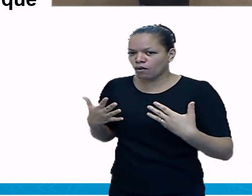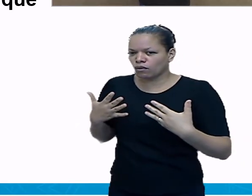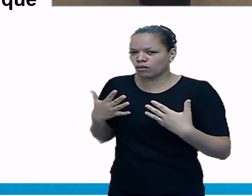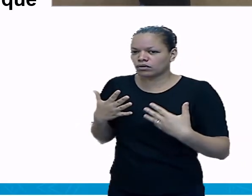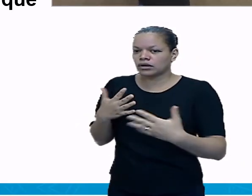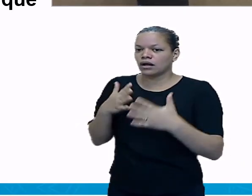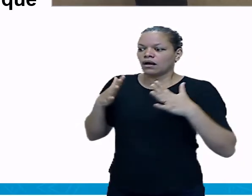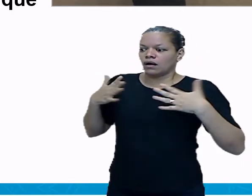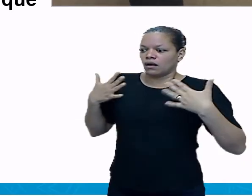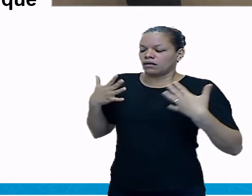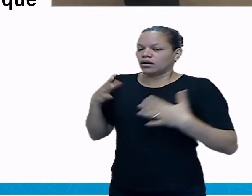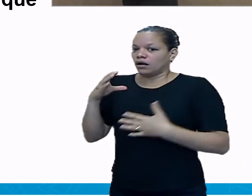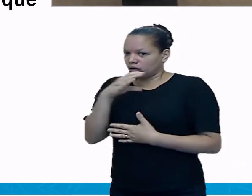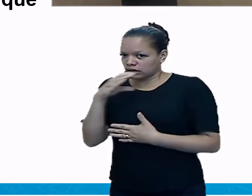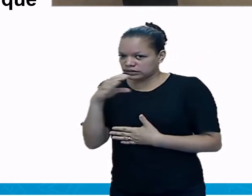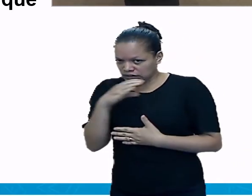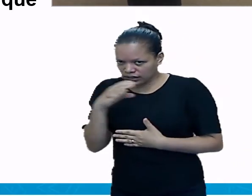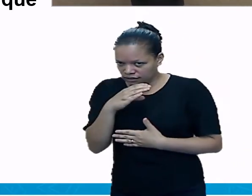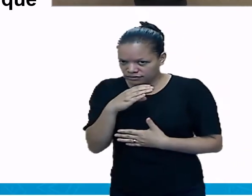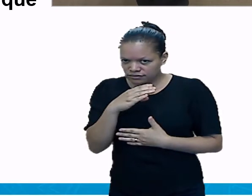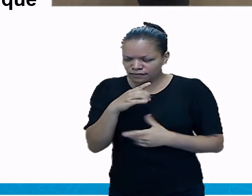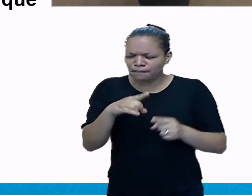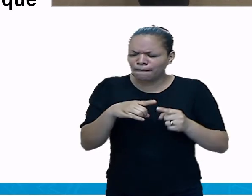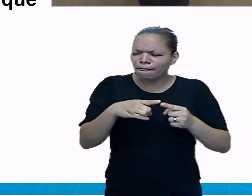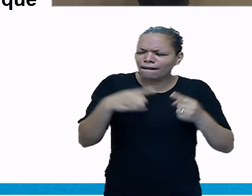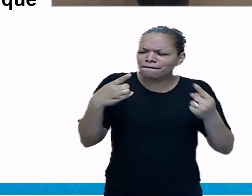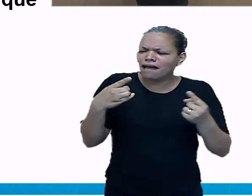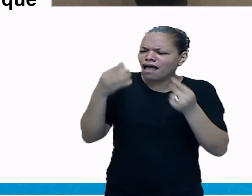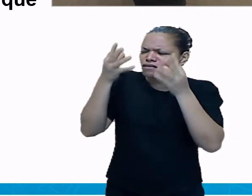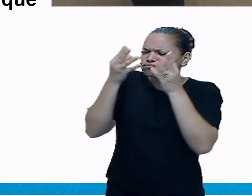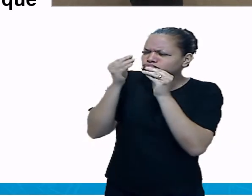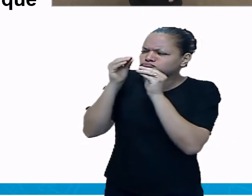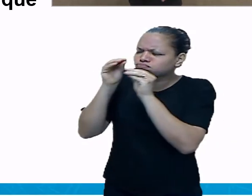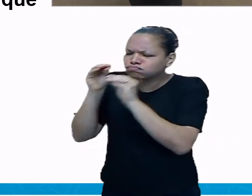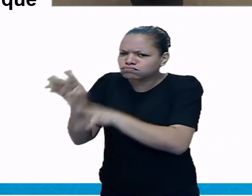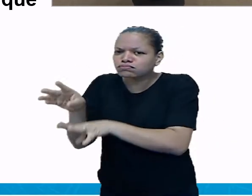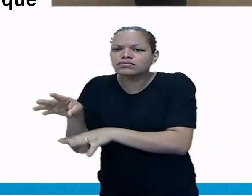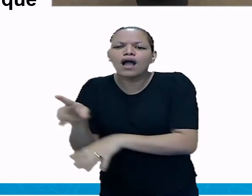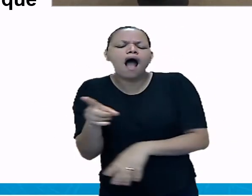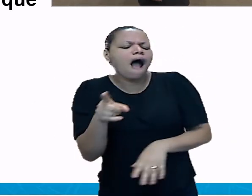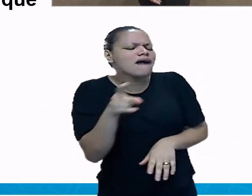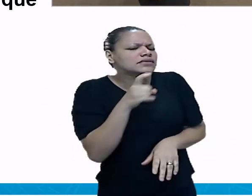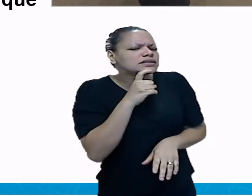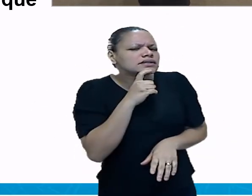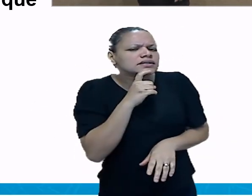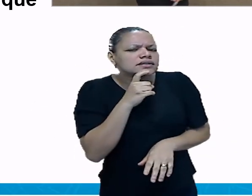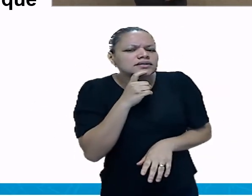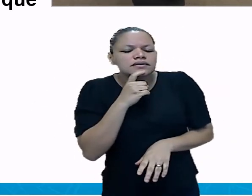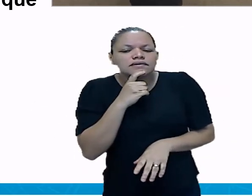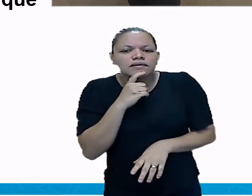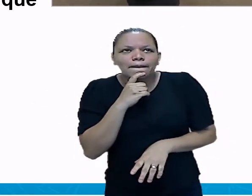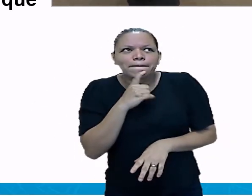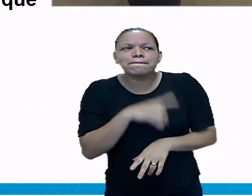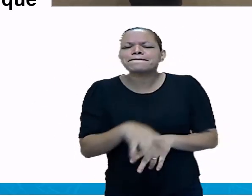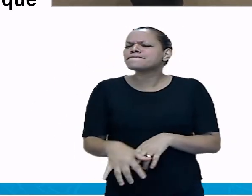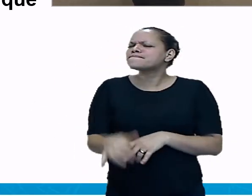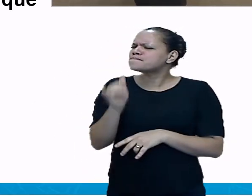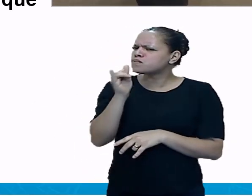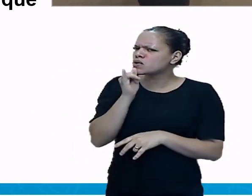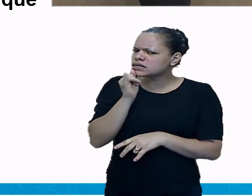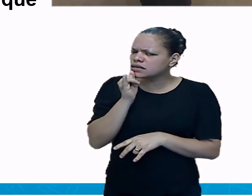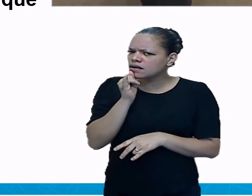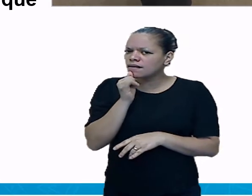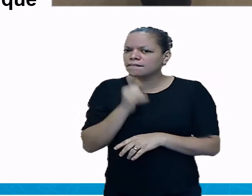calor. Como, por exemplo, uma atividade física, uma caminhada, né? Por exemplo, você está ali caminhando, o seu corpo está